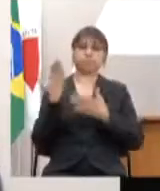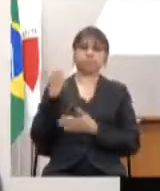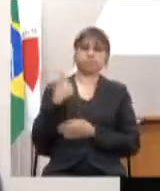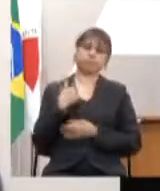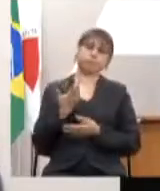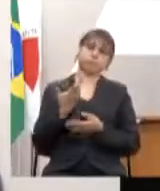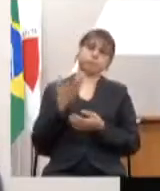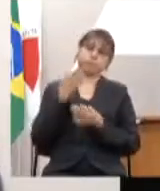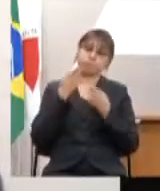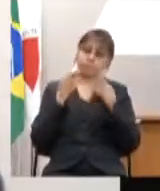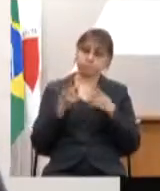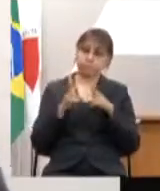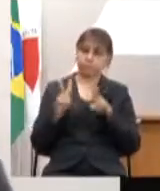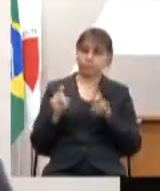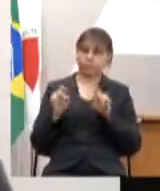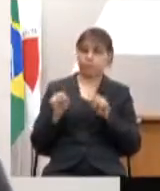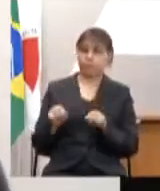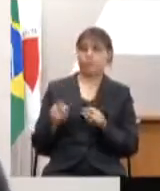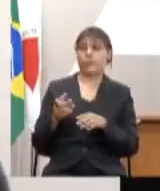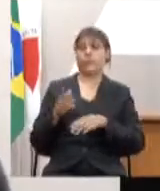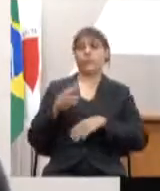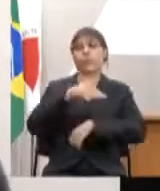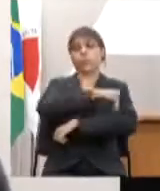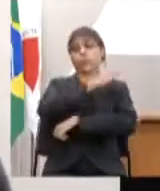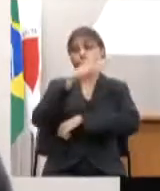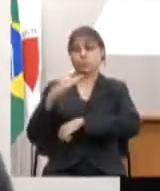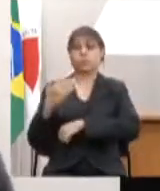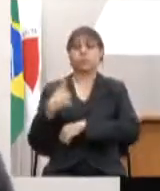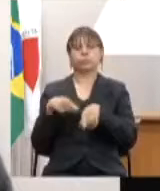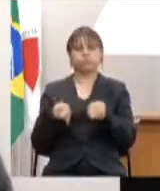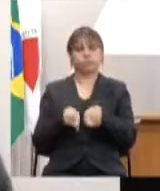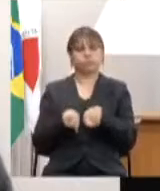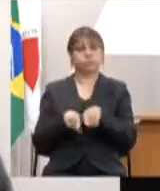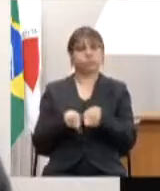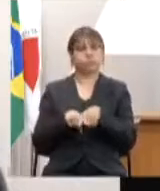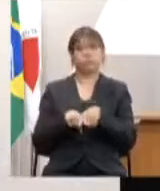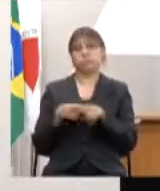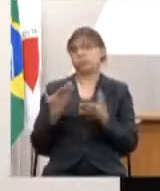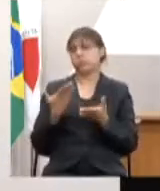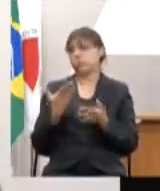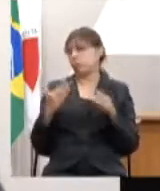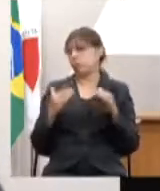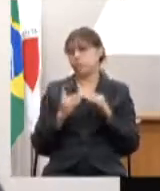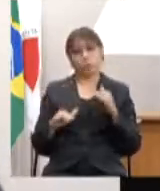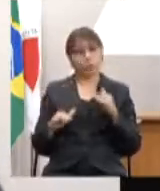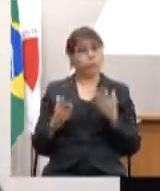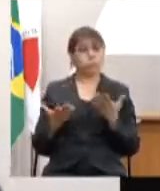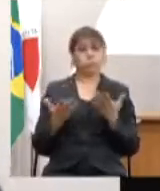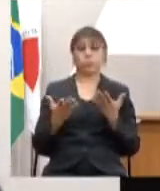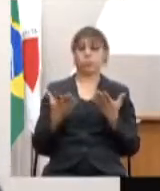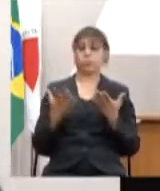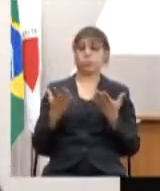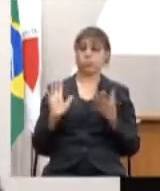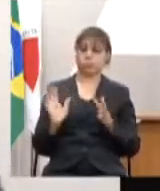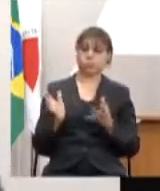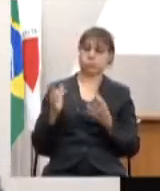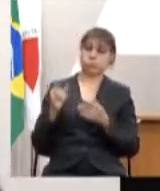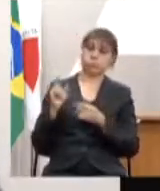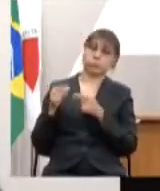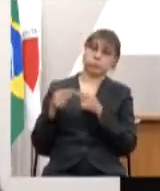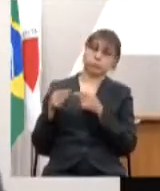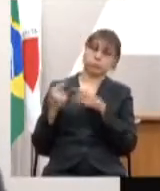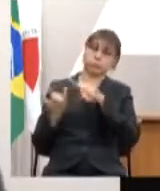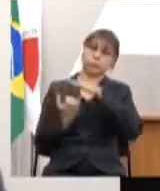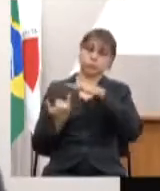da CPI de Brumadinho sou crítico também ao modelo renova que gastou mais em atividade